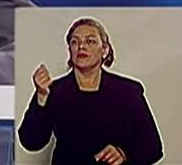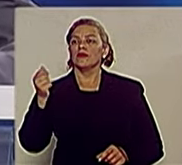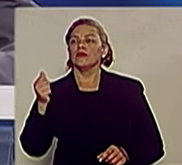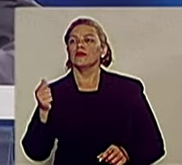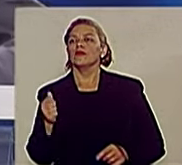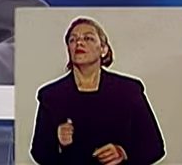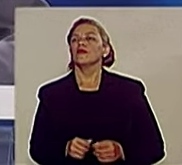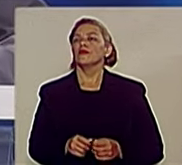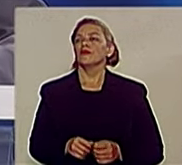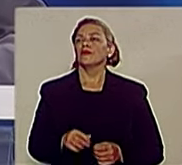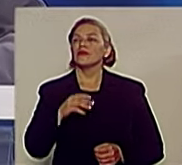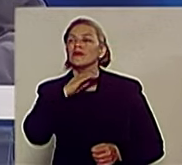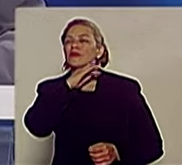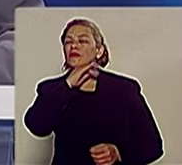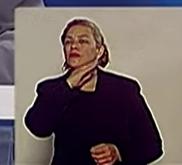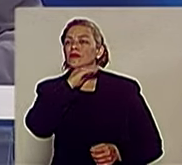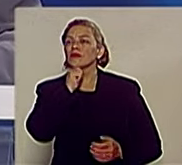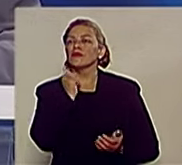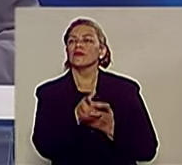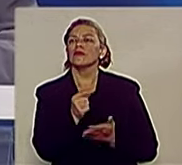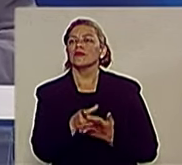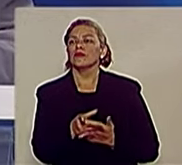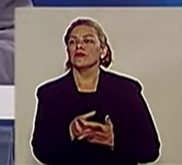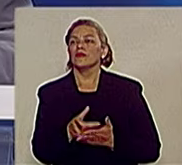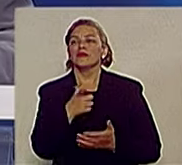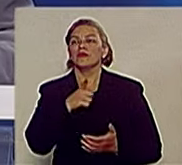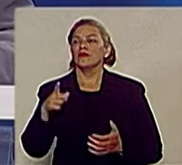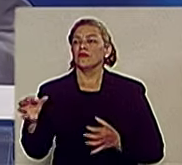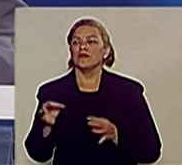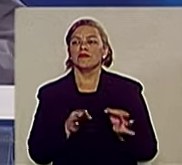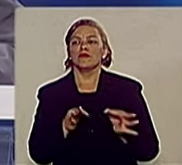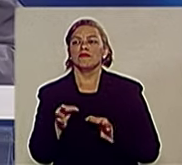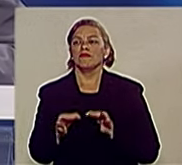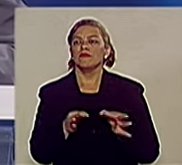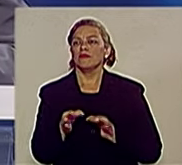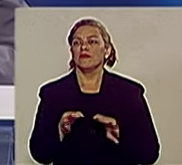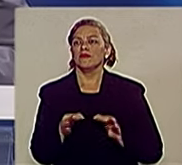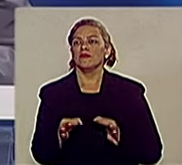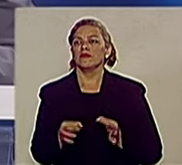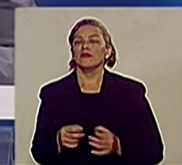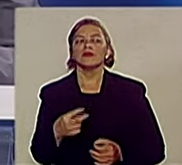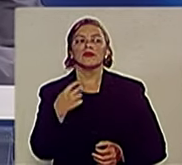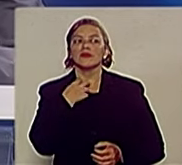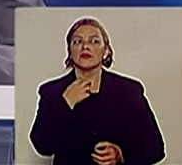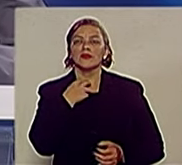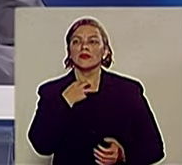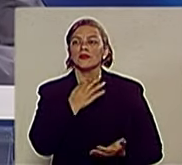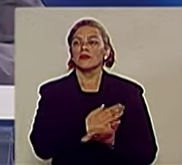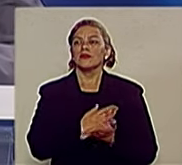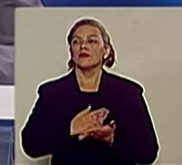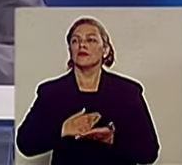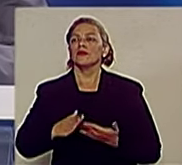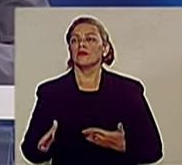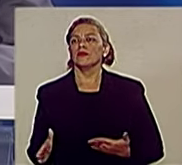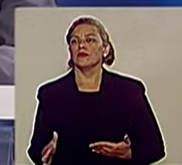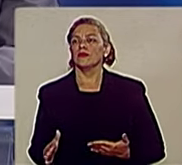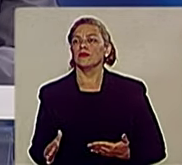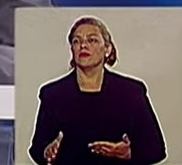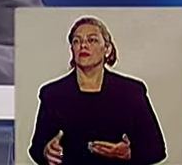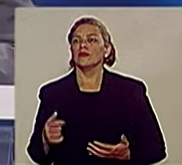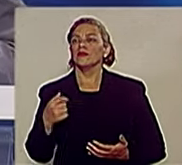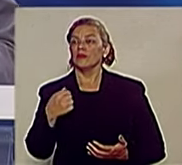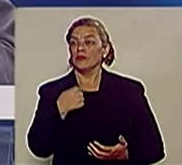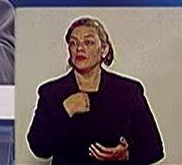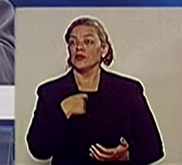prioridade, sem o menor planejamento. Não podemos continuar nessa situação. Por isso eu quero a